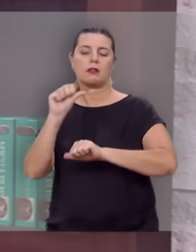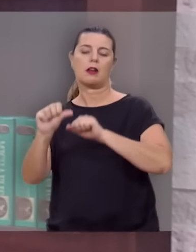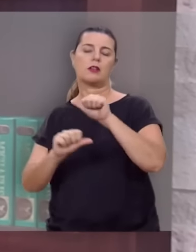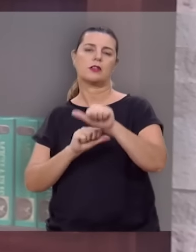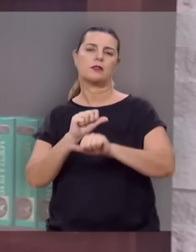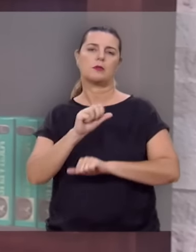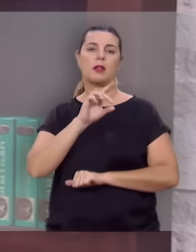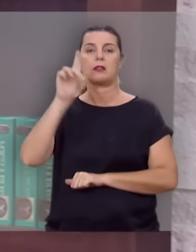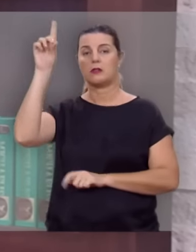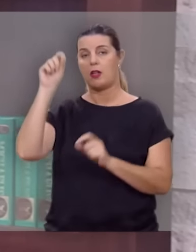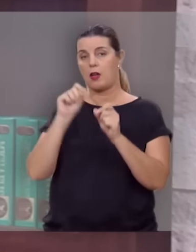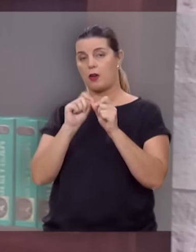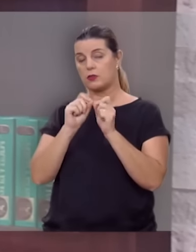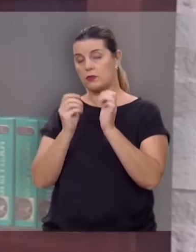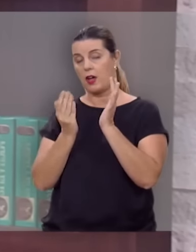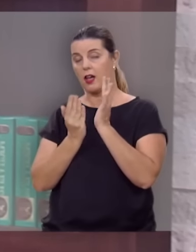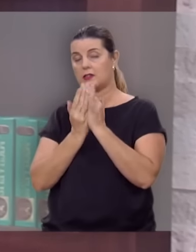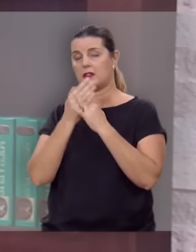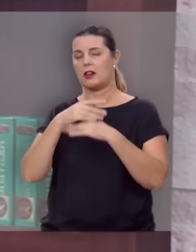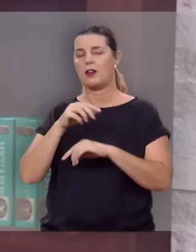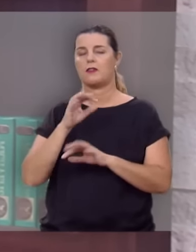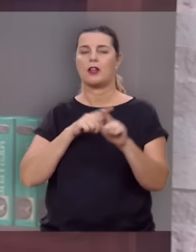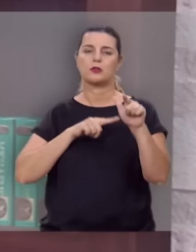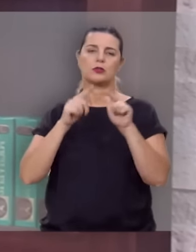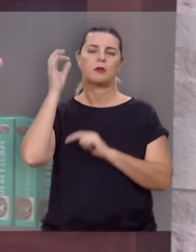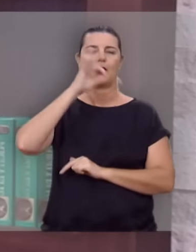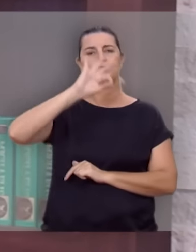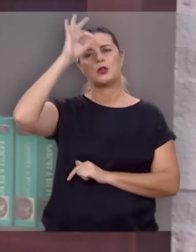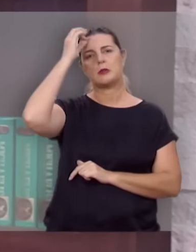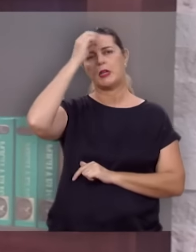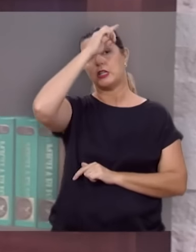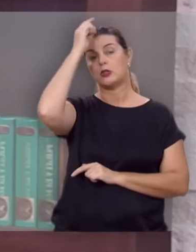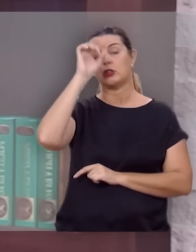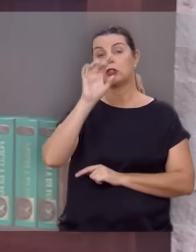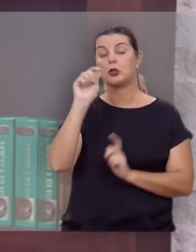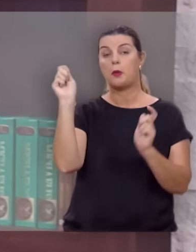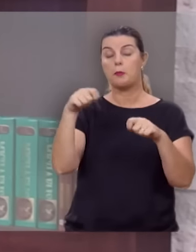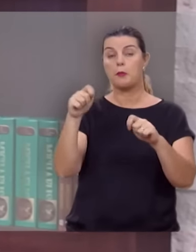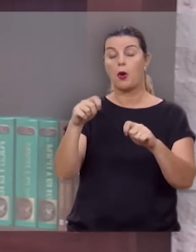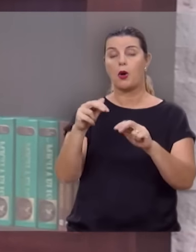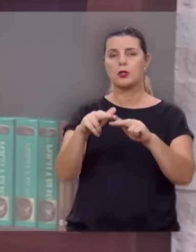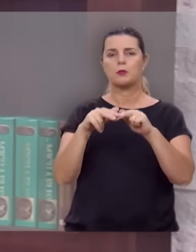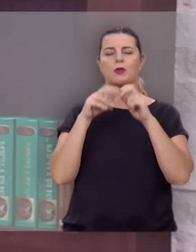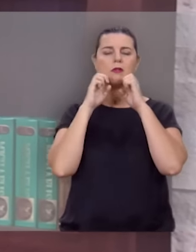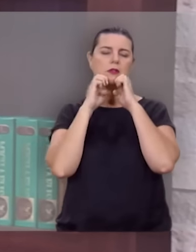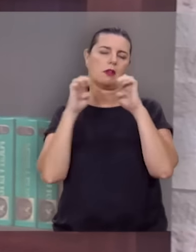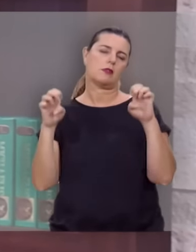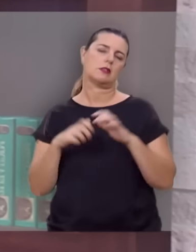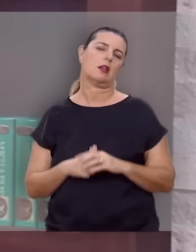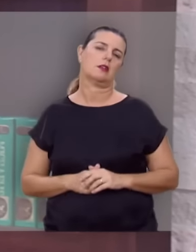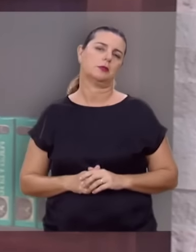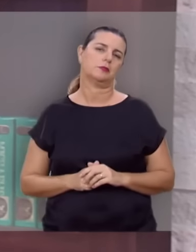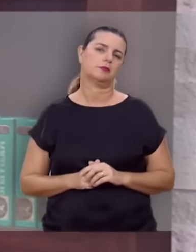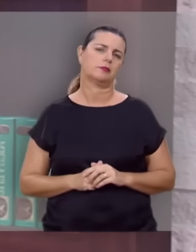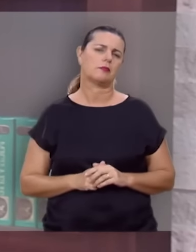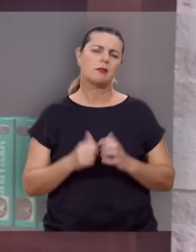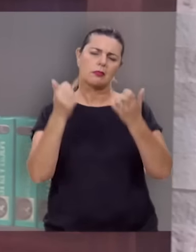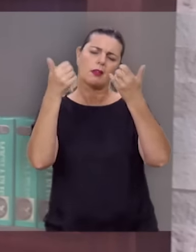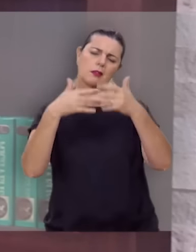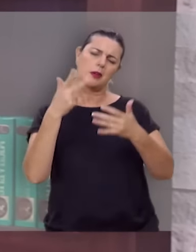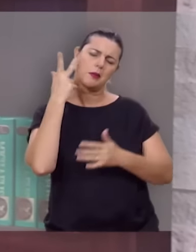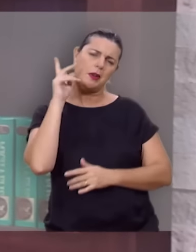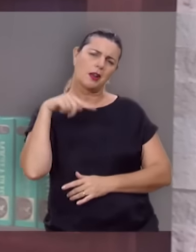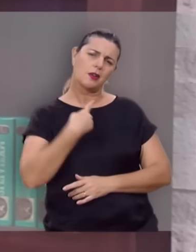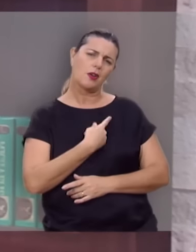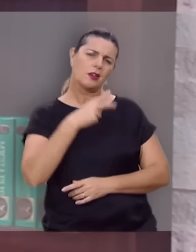que Deus gera em nós por meio da ação do Espírito Santo e só é possível por conta do Evangelho. Conte pra gente